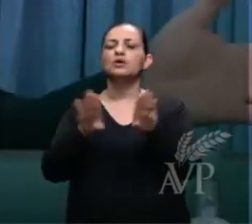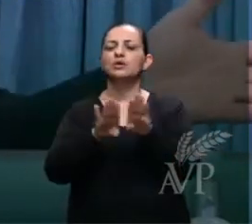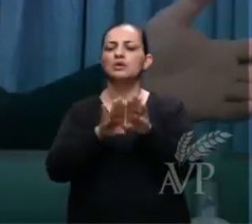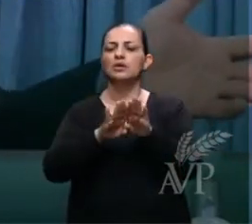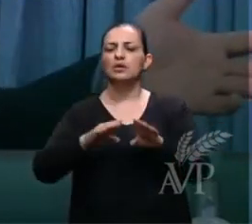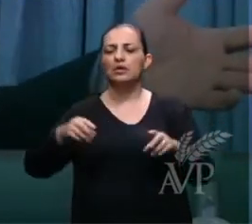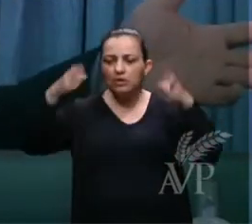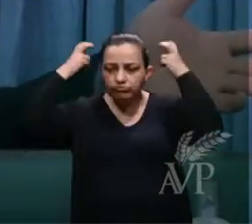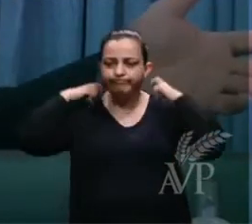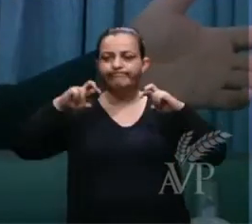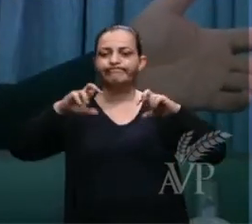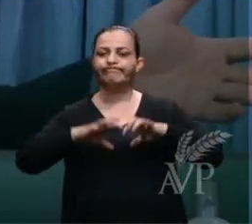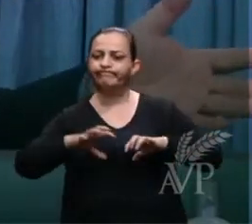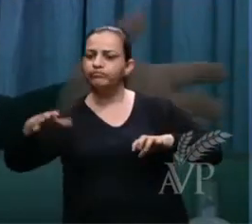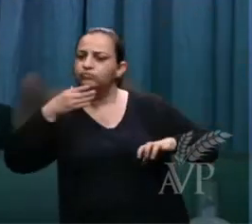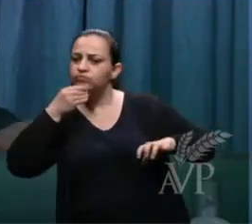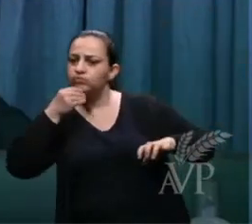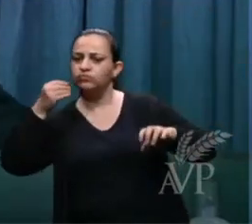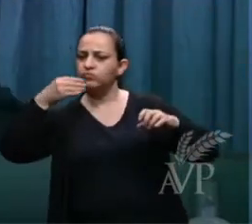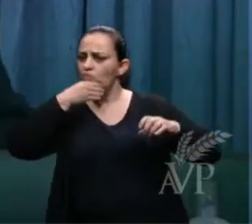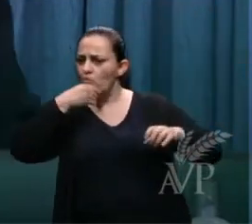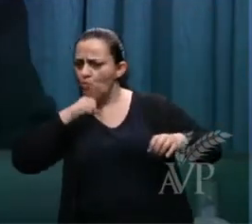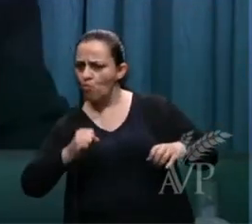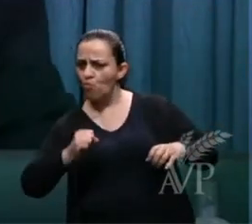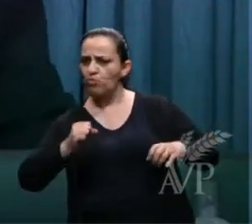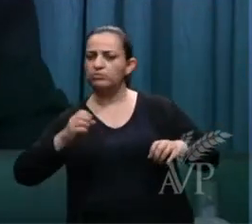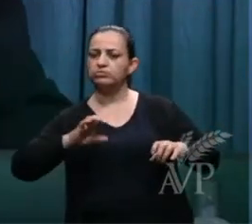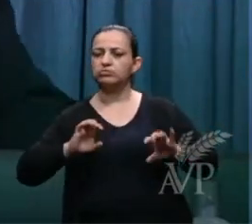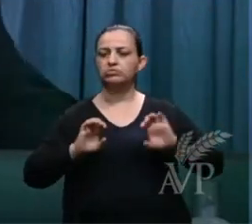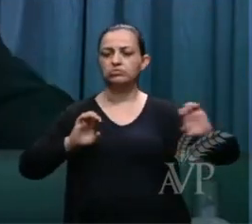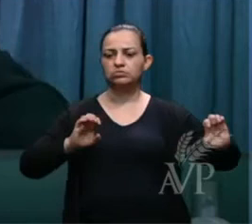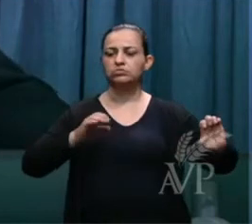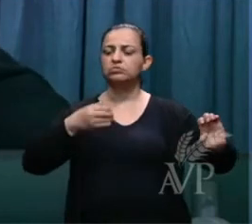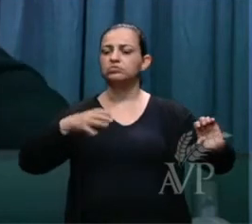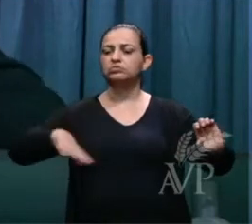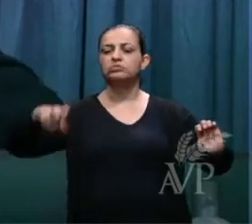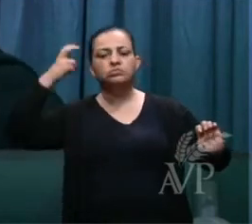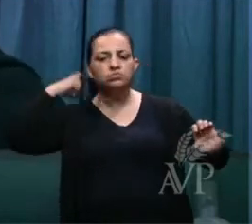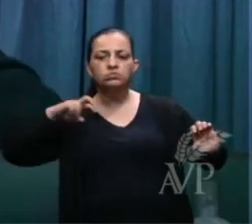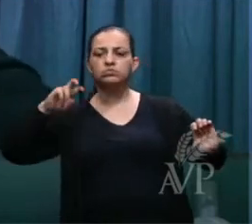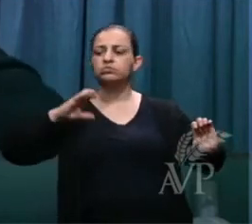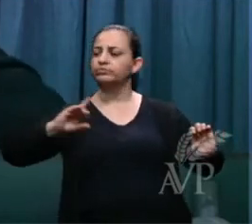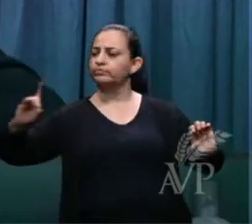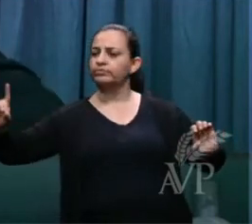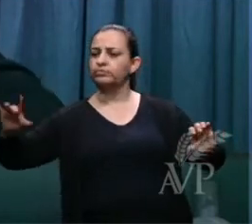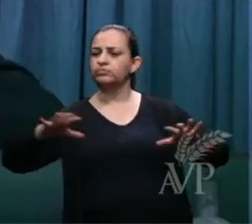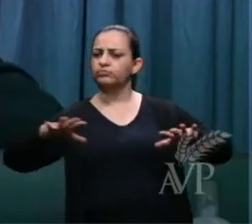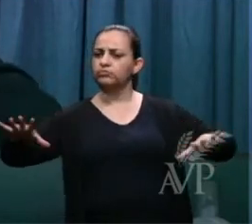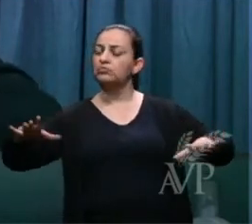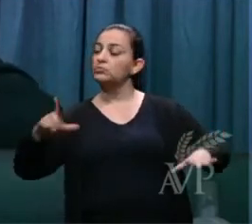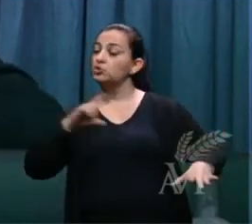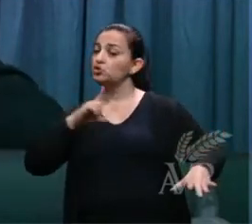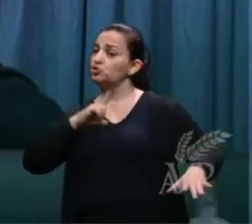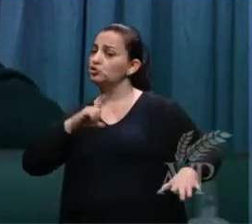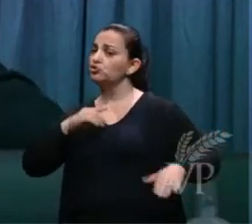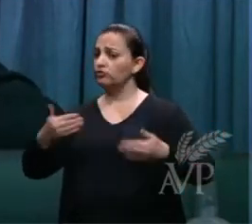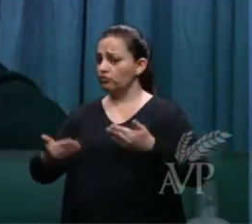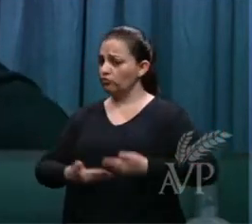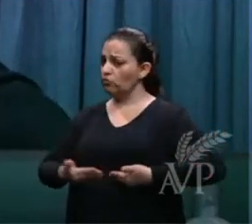à esquerda os bodes à esquerda e dirá para os da direita tive fome